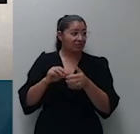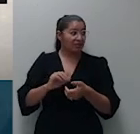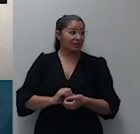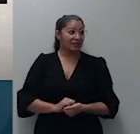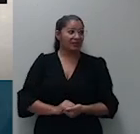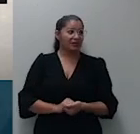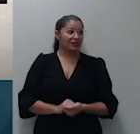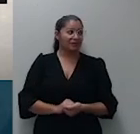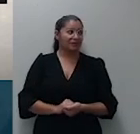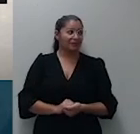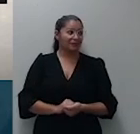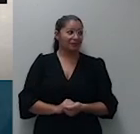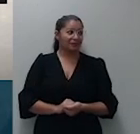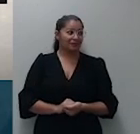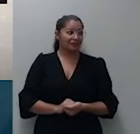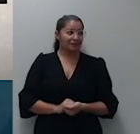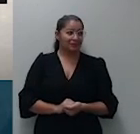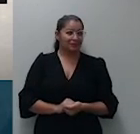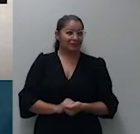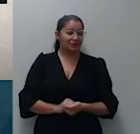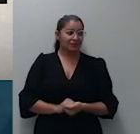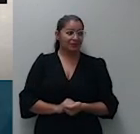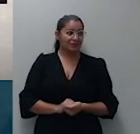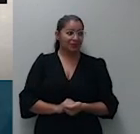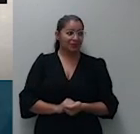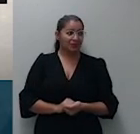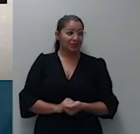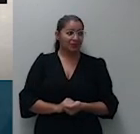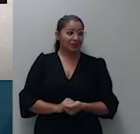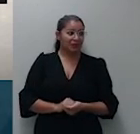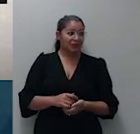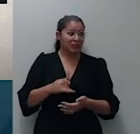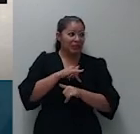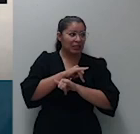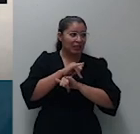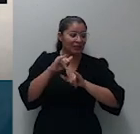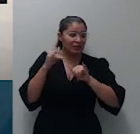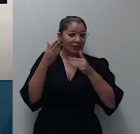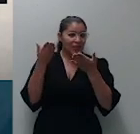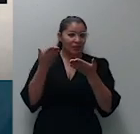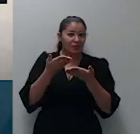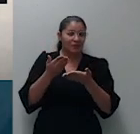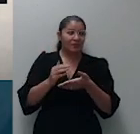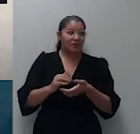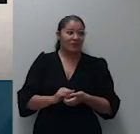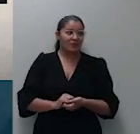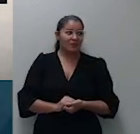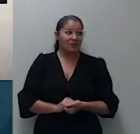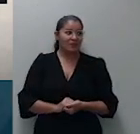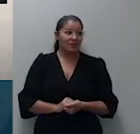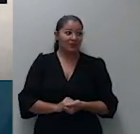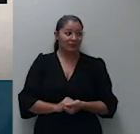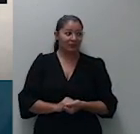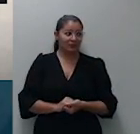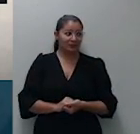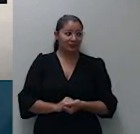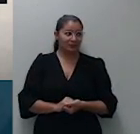equivocado que se transfira a responsabilidade para o estipulante que deve ser